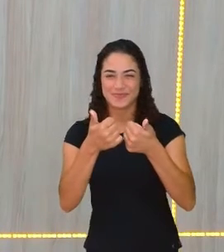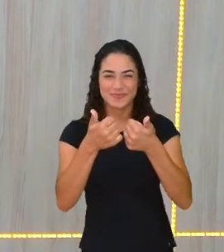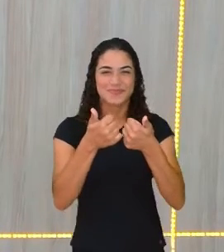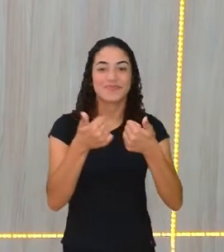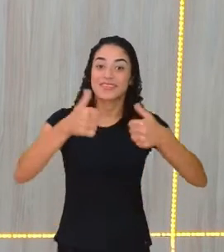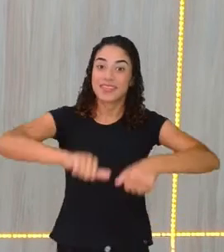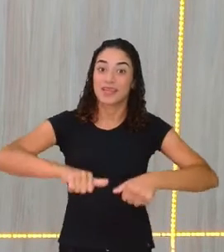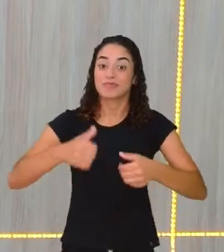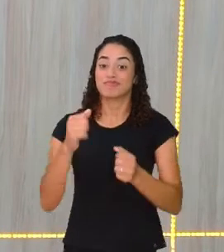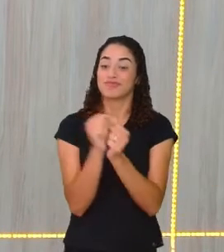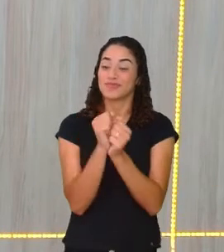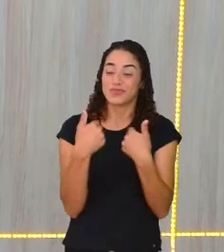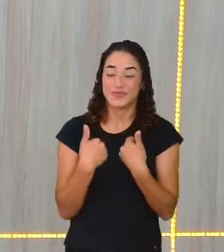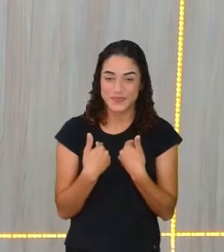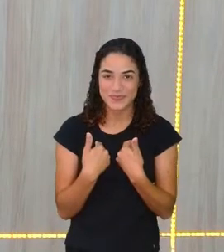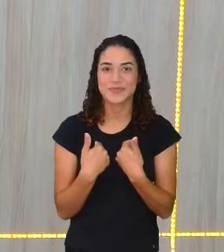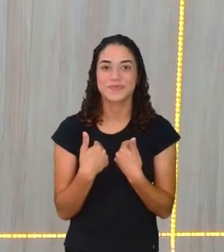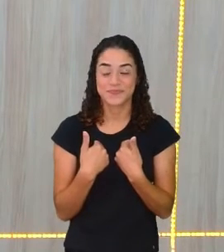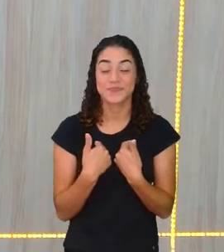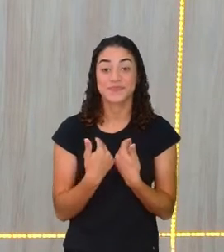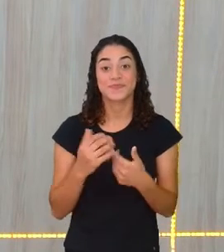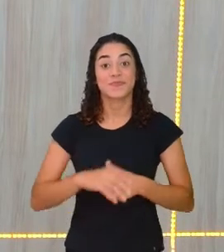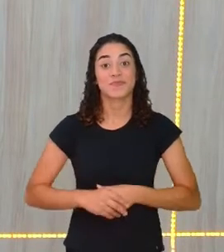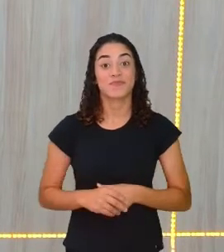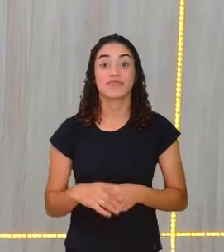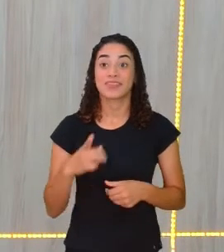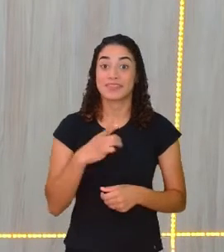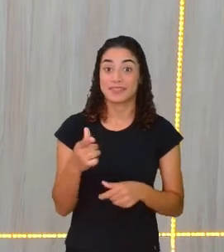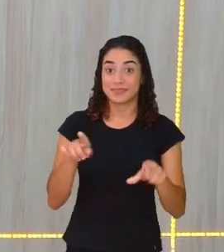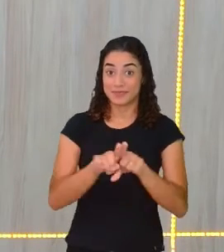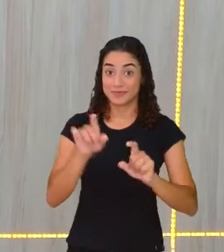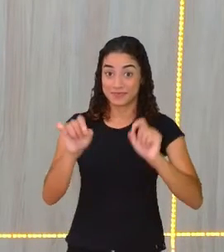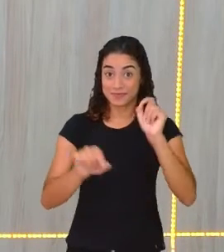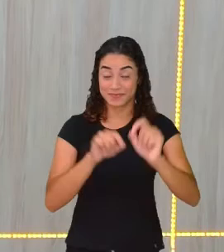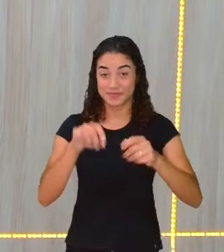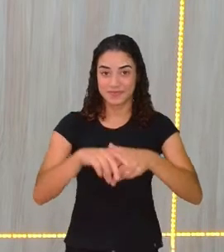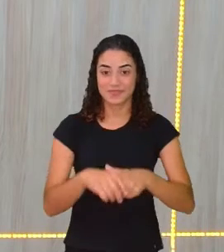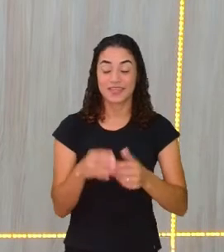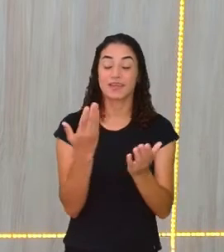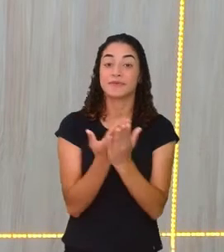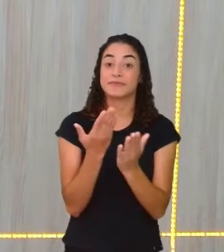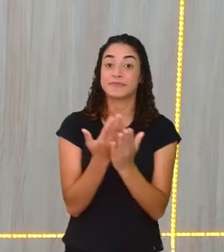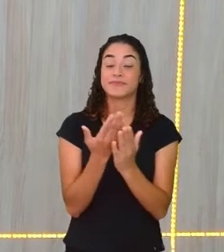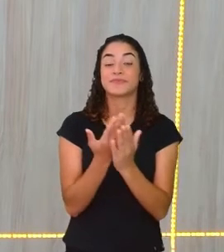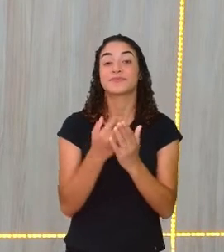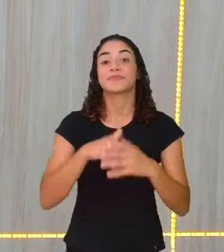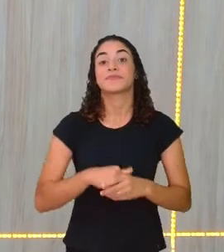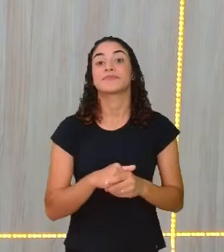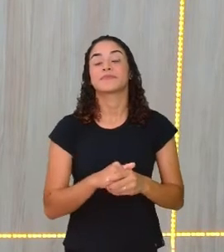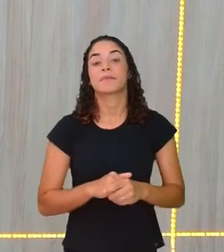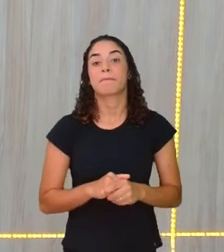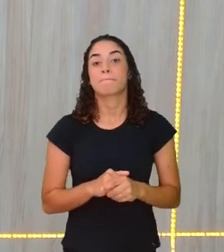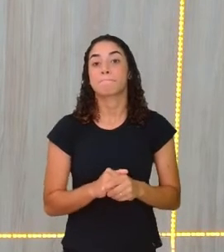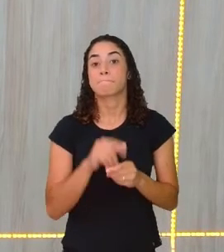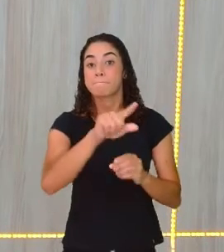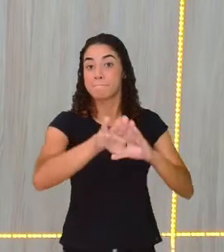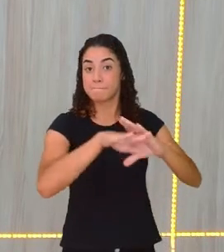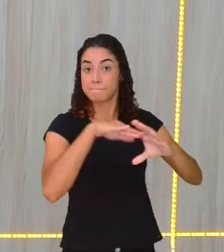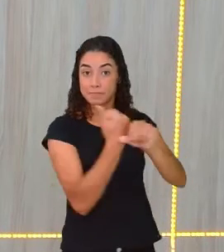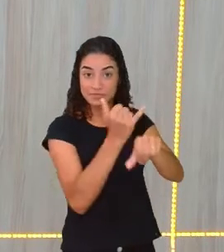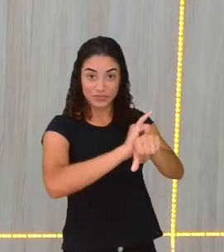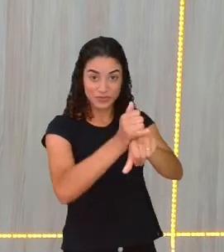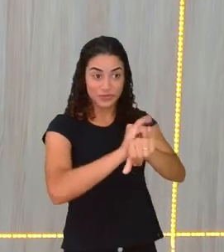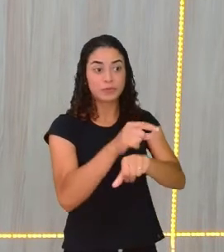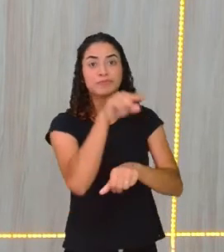Está aqui comigo e temos também, minha gente, as aulas que ficam lá no canal de YouTube.